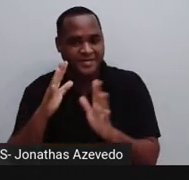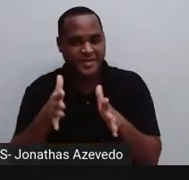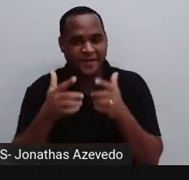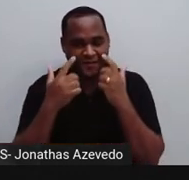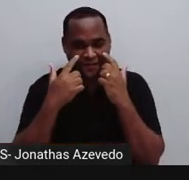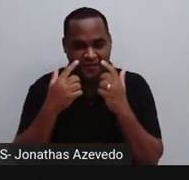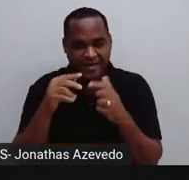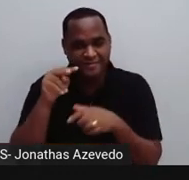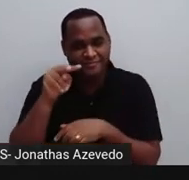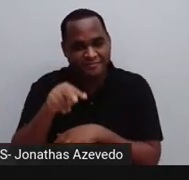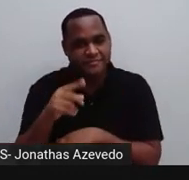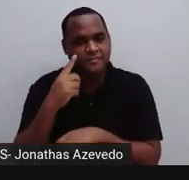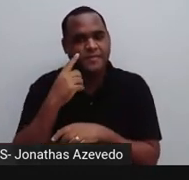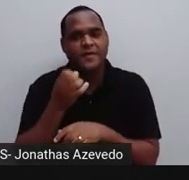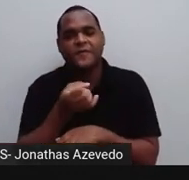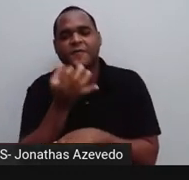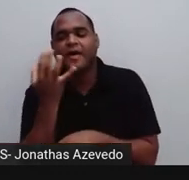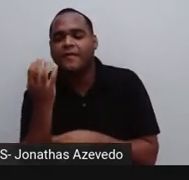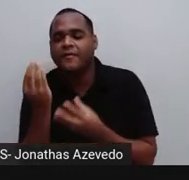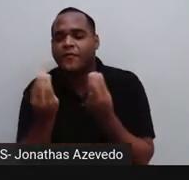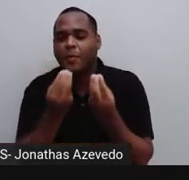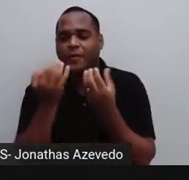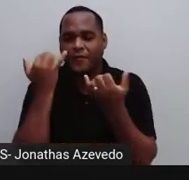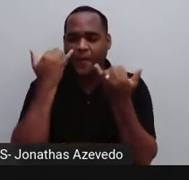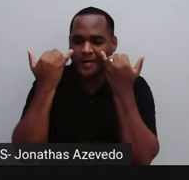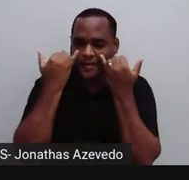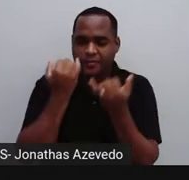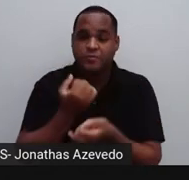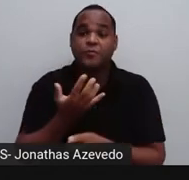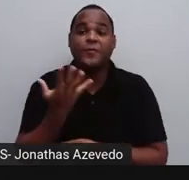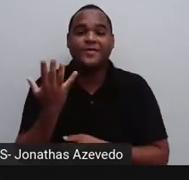tudo que for de informação que tem naquele gráfico ali.